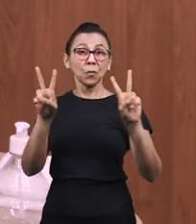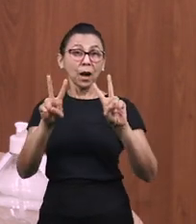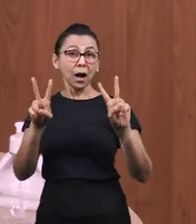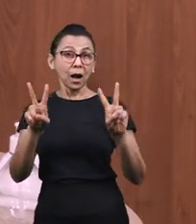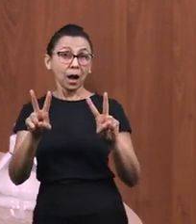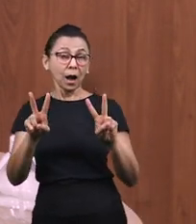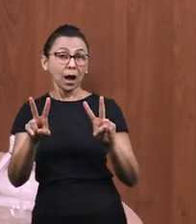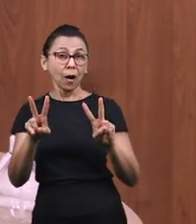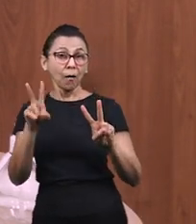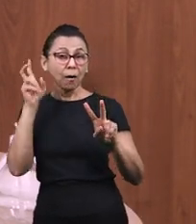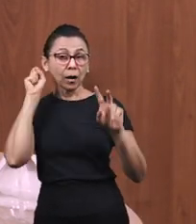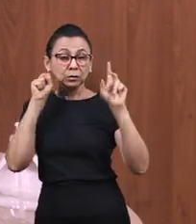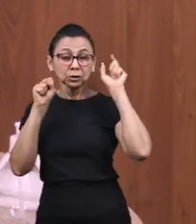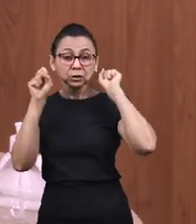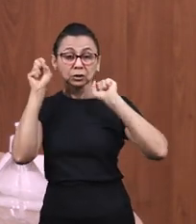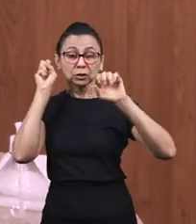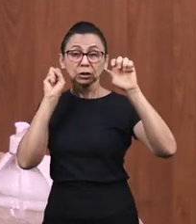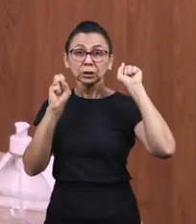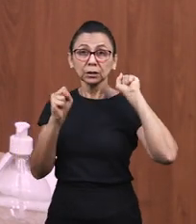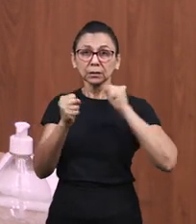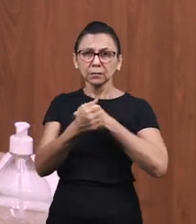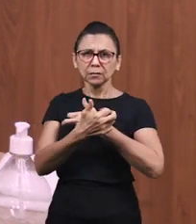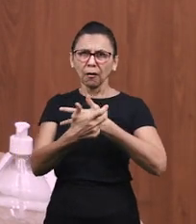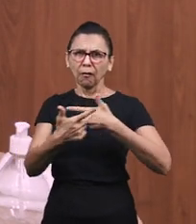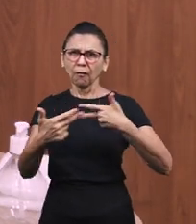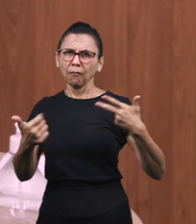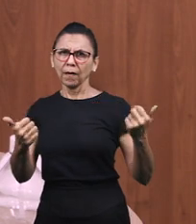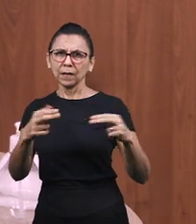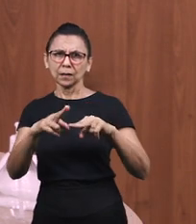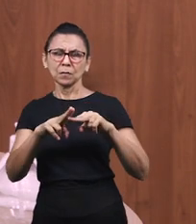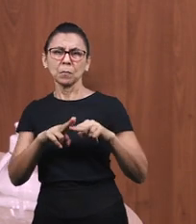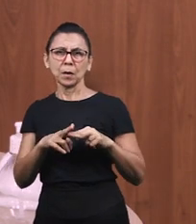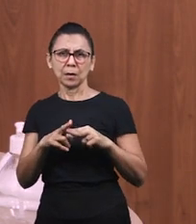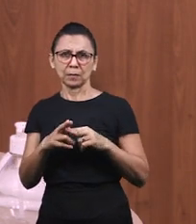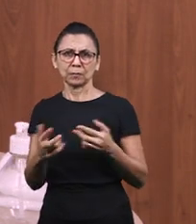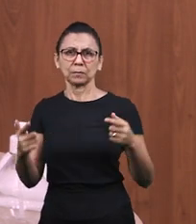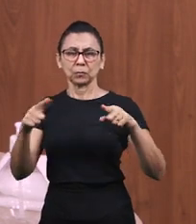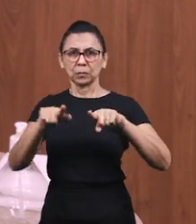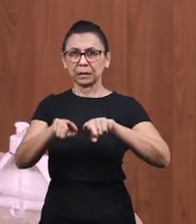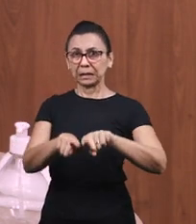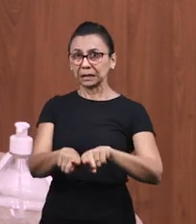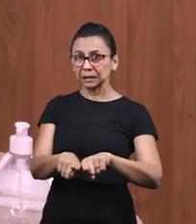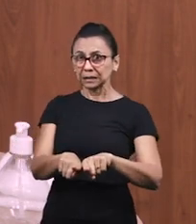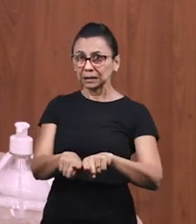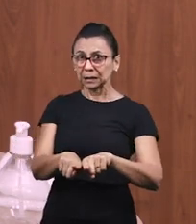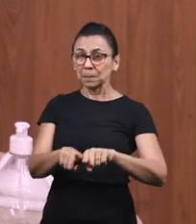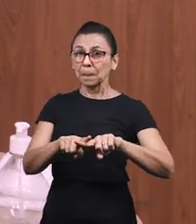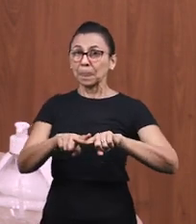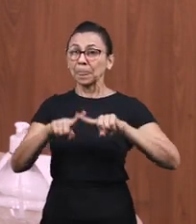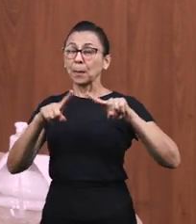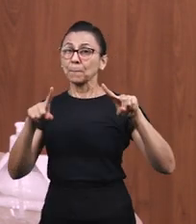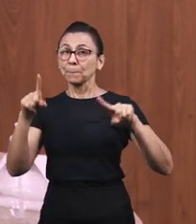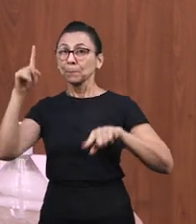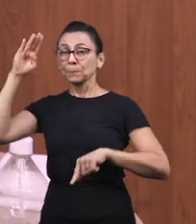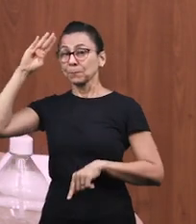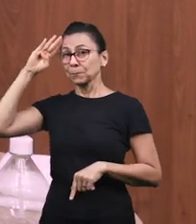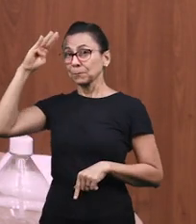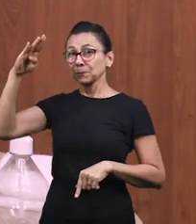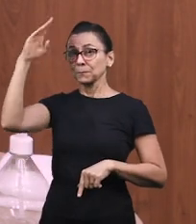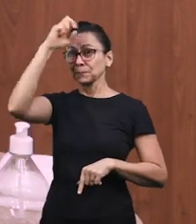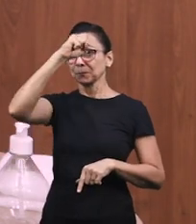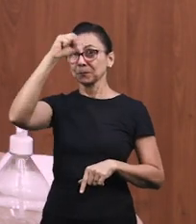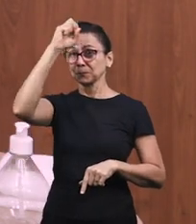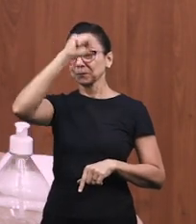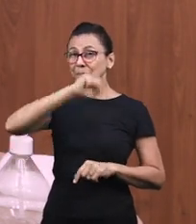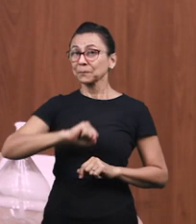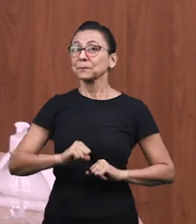tátil-sinestésica, associando várias vias neurais ao mesmo tempo. Mas a grande aliada do aprendizado